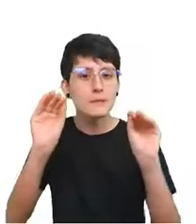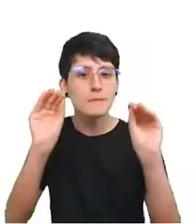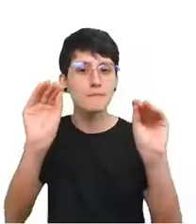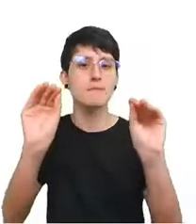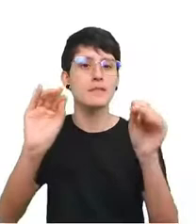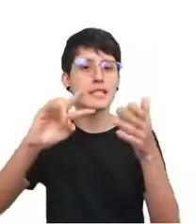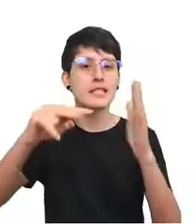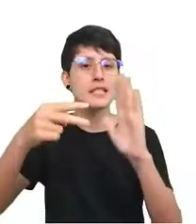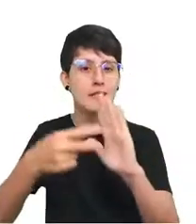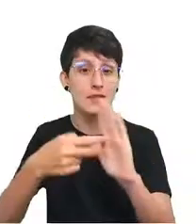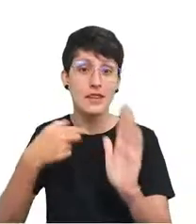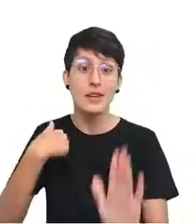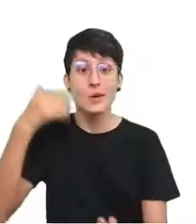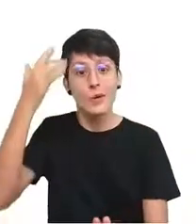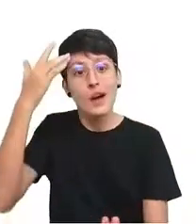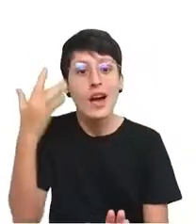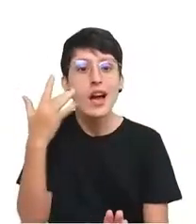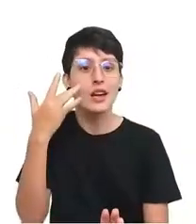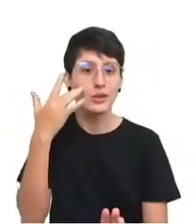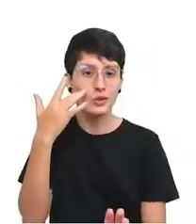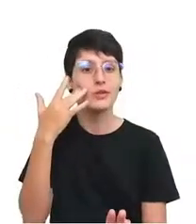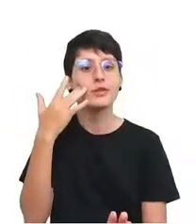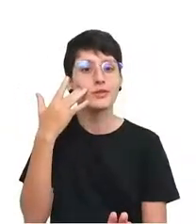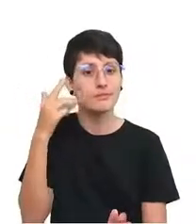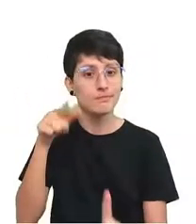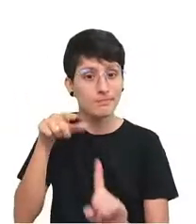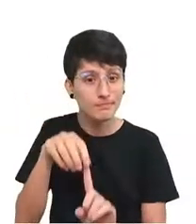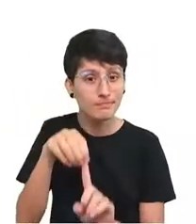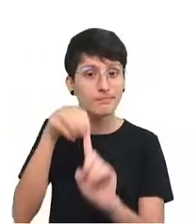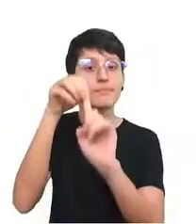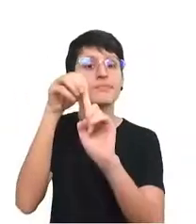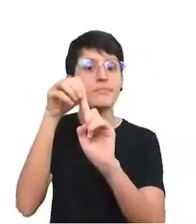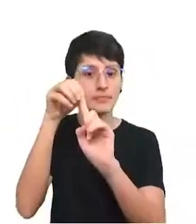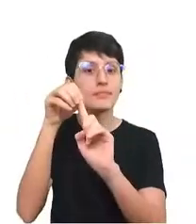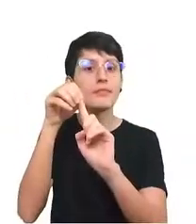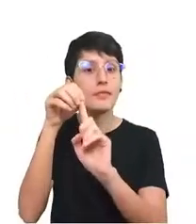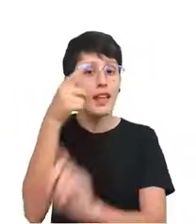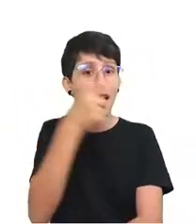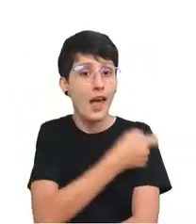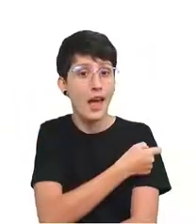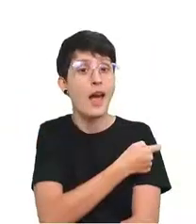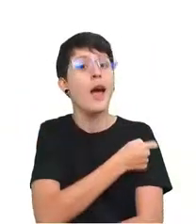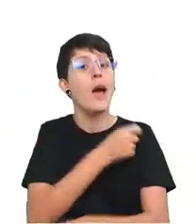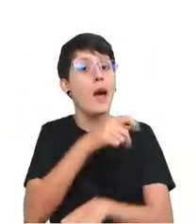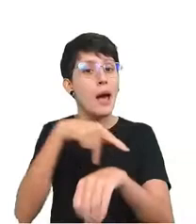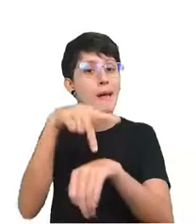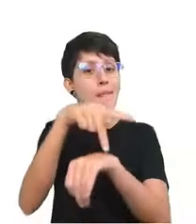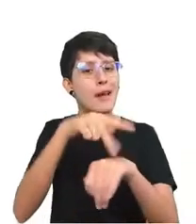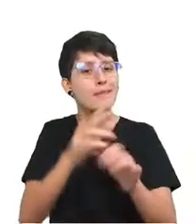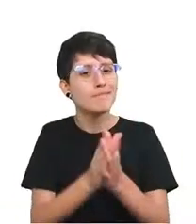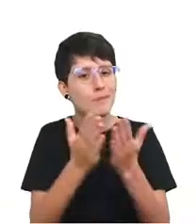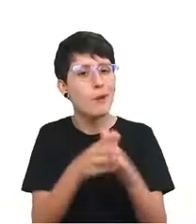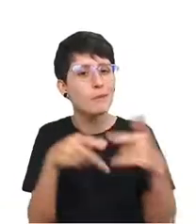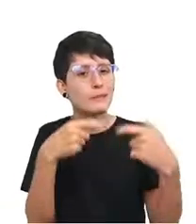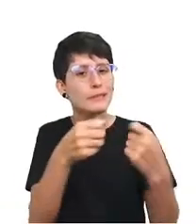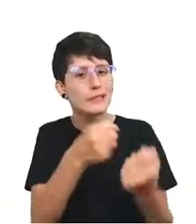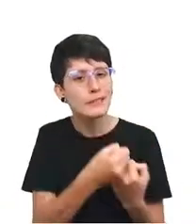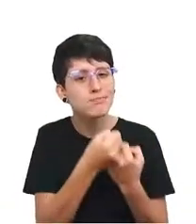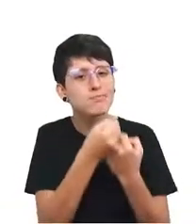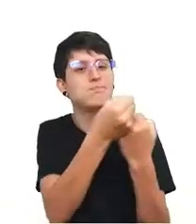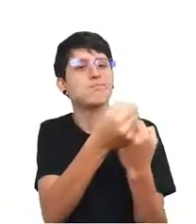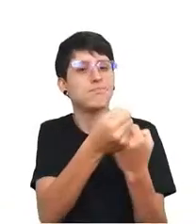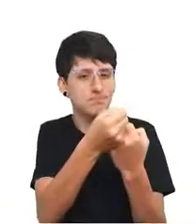eu acho, é que a prioridade do envio de vacinas a países pobres, de ajudá-los com intervenções que